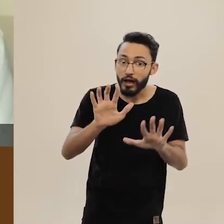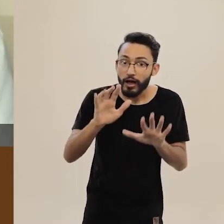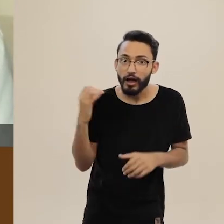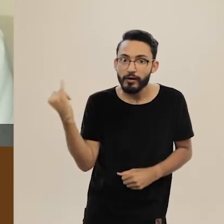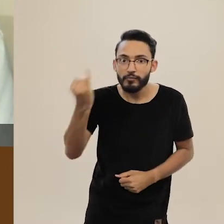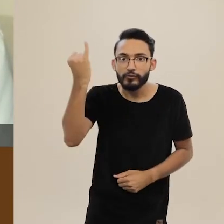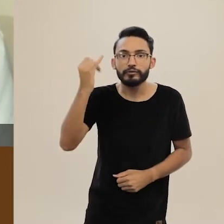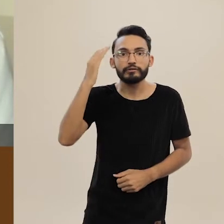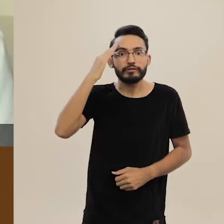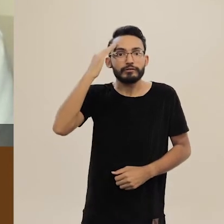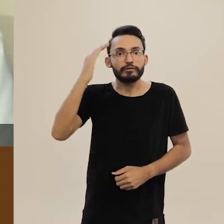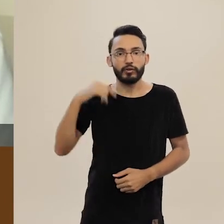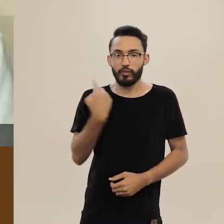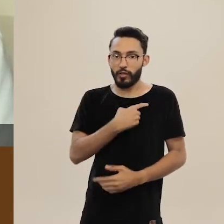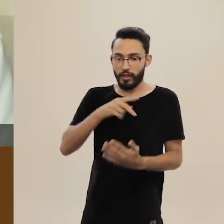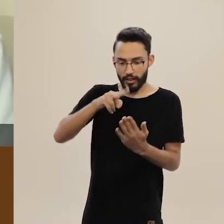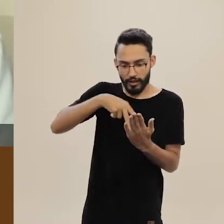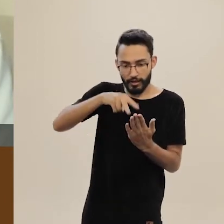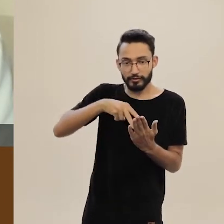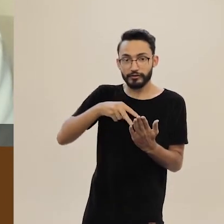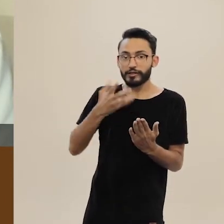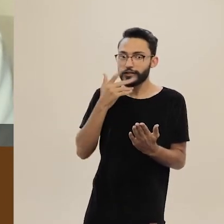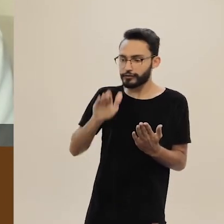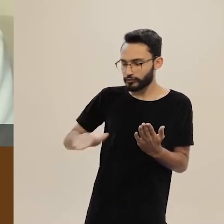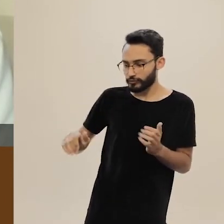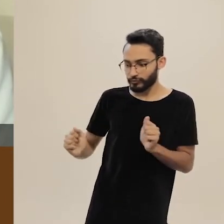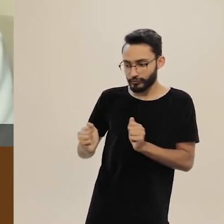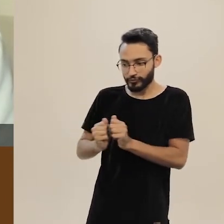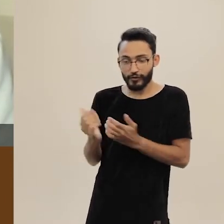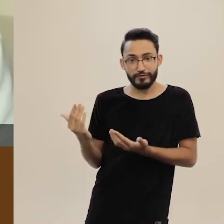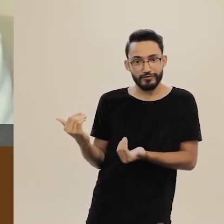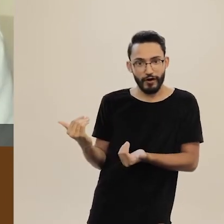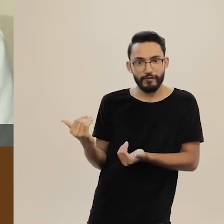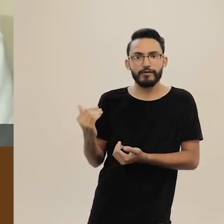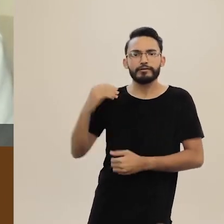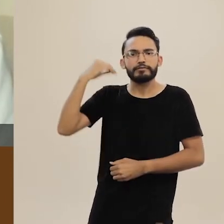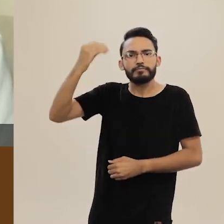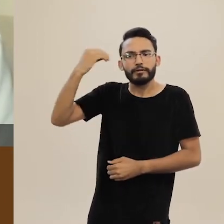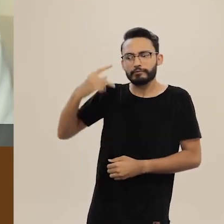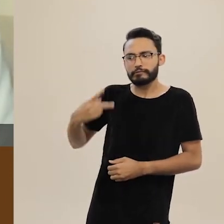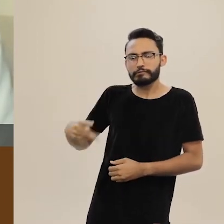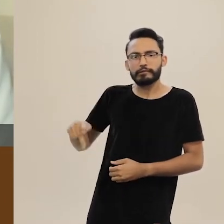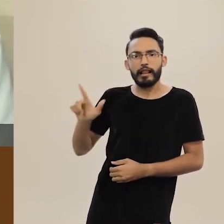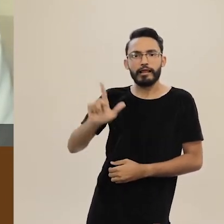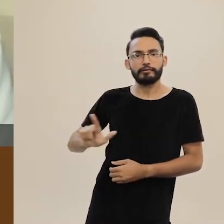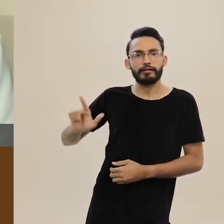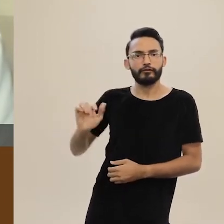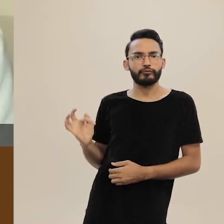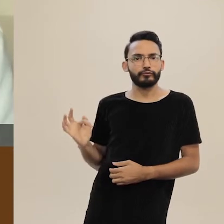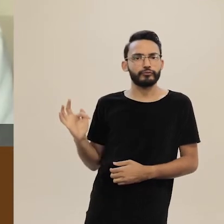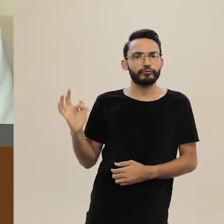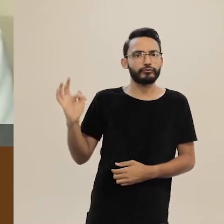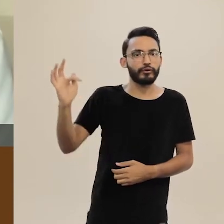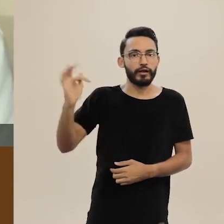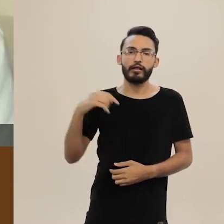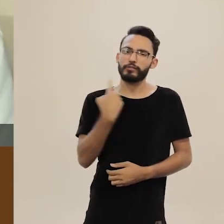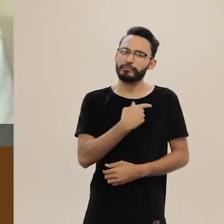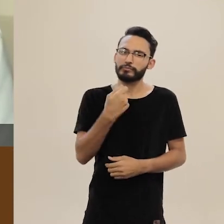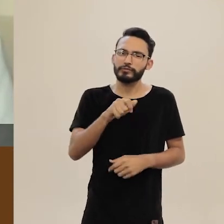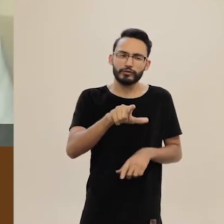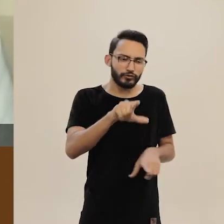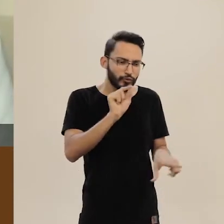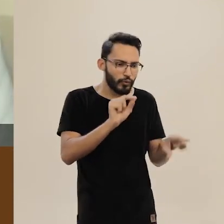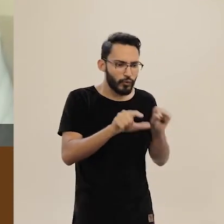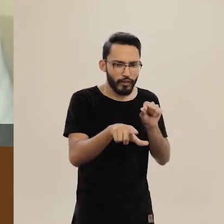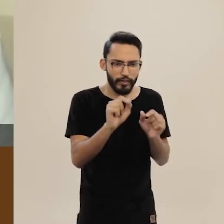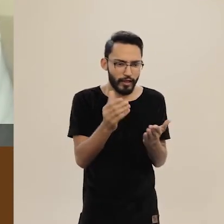importante saber o que vamos ler com as crianças e jovens de forma a ampliar suas experiências literárias. Precisamos escolher